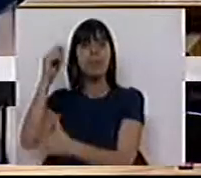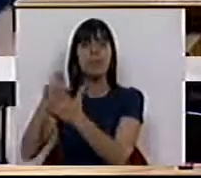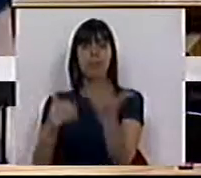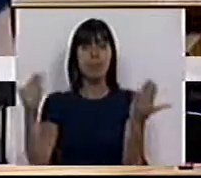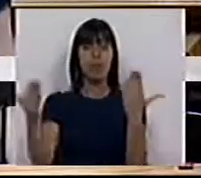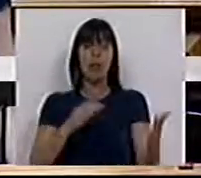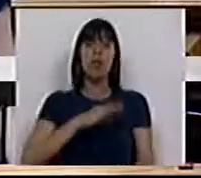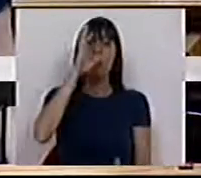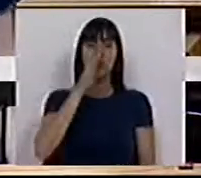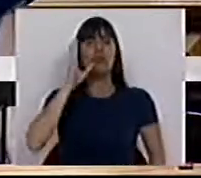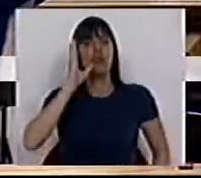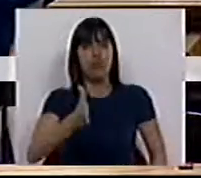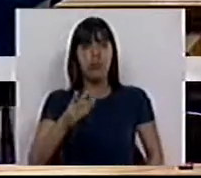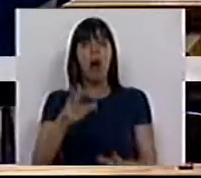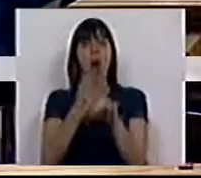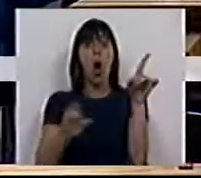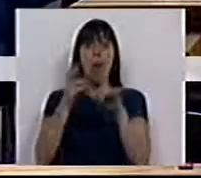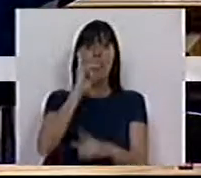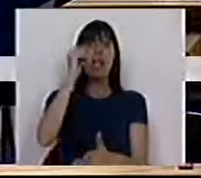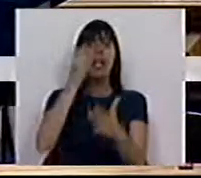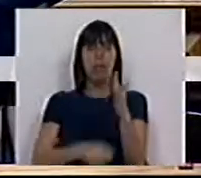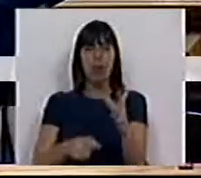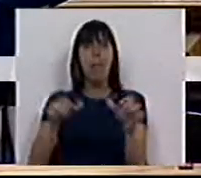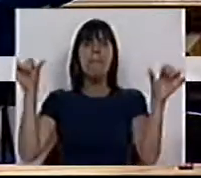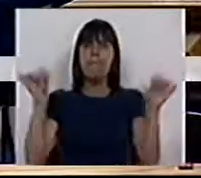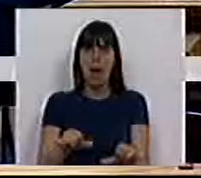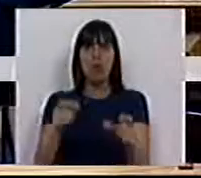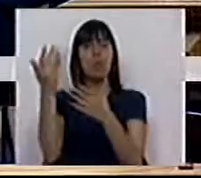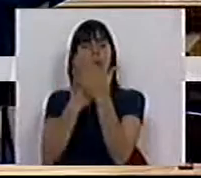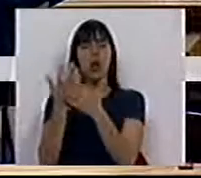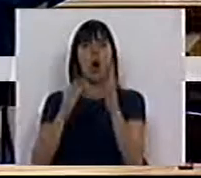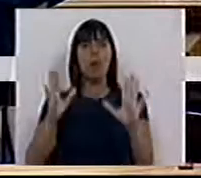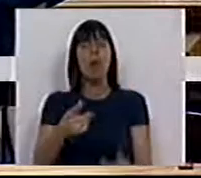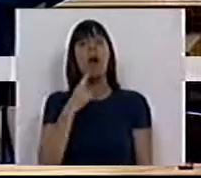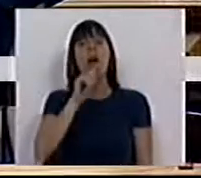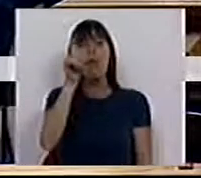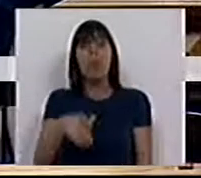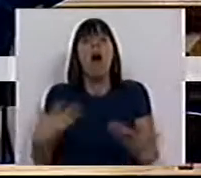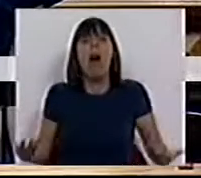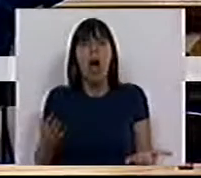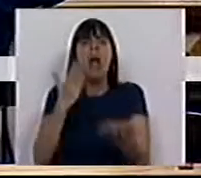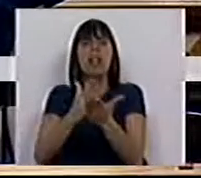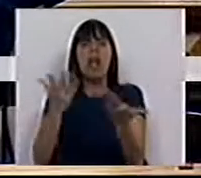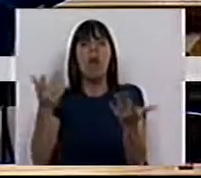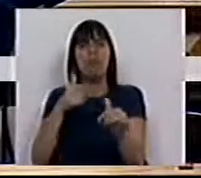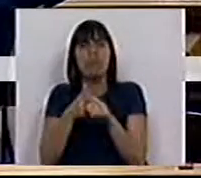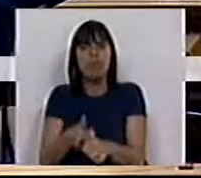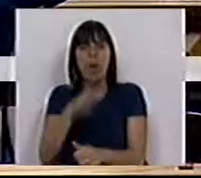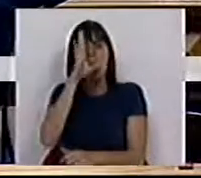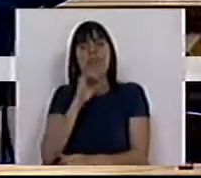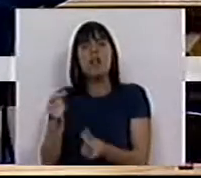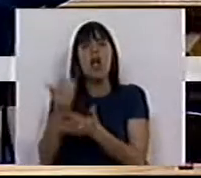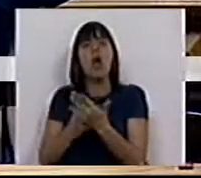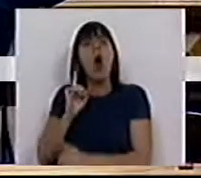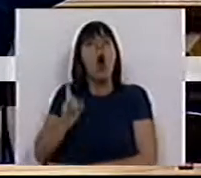impostos. O Sr. Ministro já disse que aumento de impostos são maus para a economia. Minha pergunta é, até onde é que vai a disciplina do Ministro